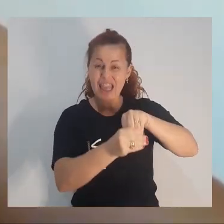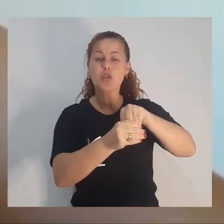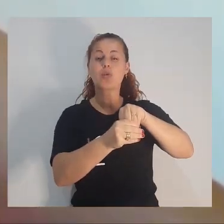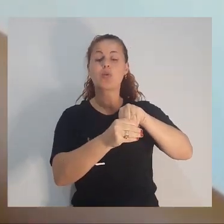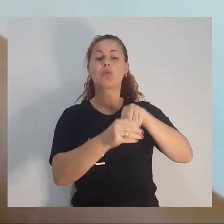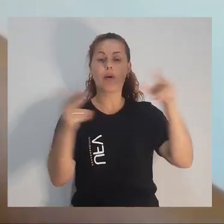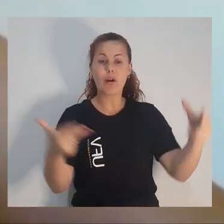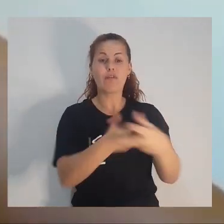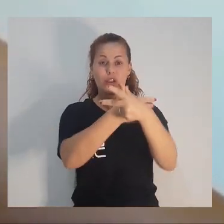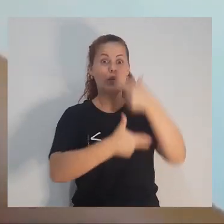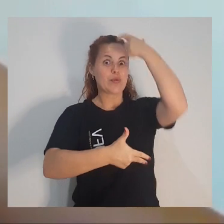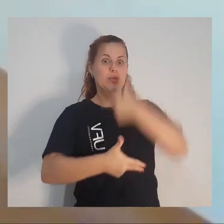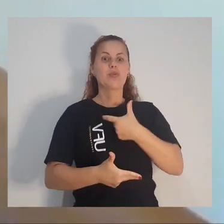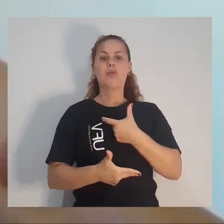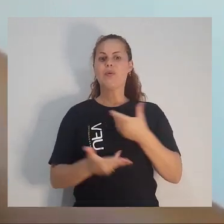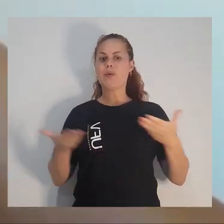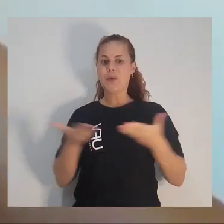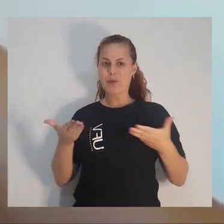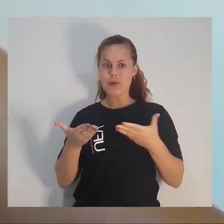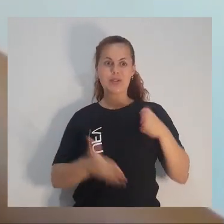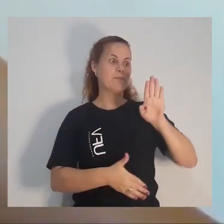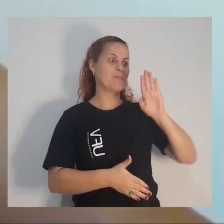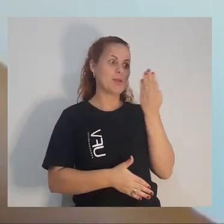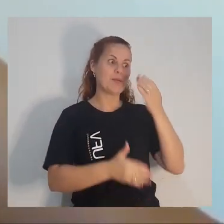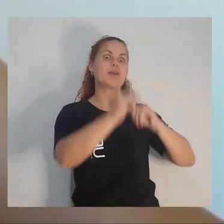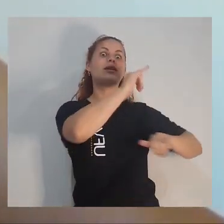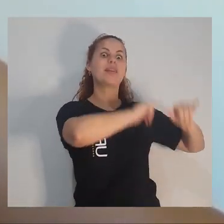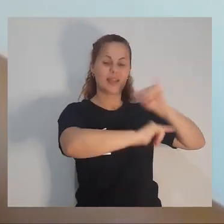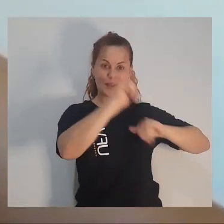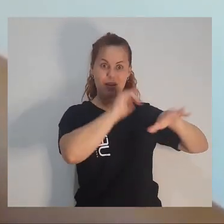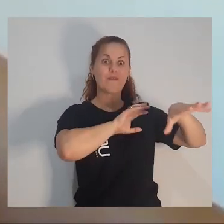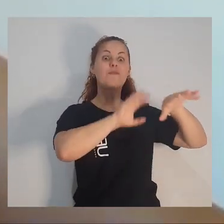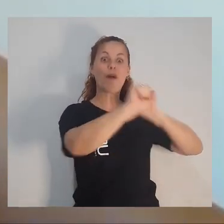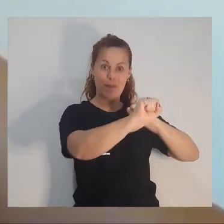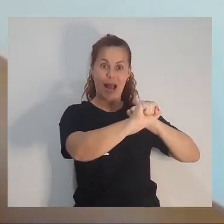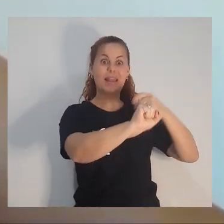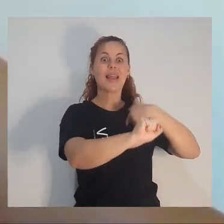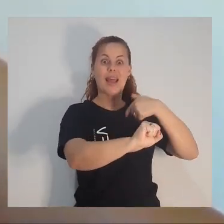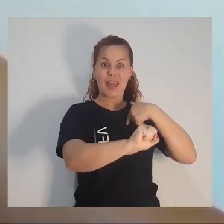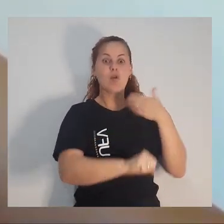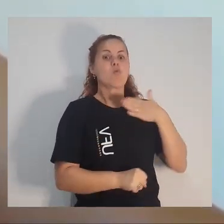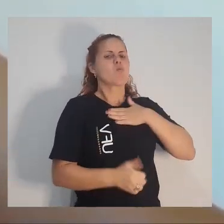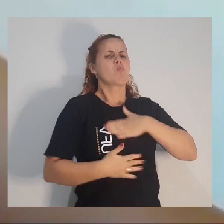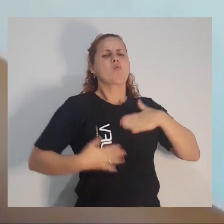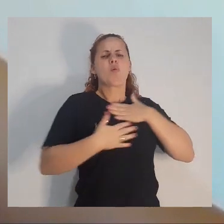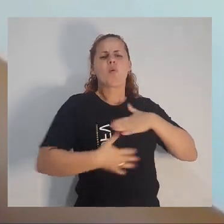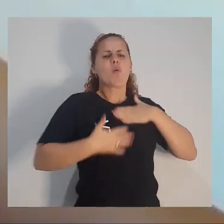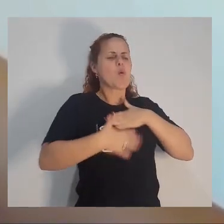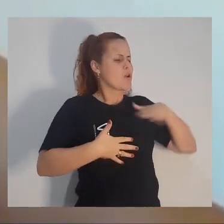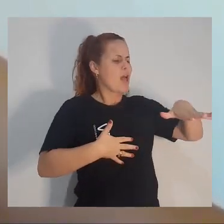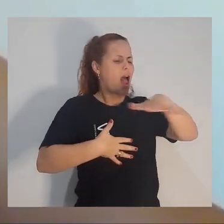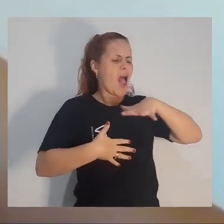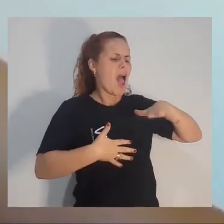que eu sou quem eu sou hoje. Que eu sou uma bioquímica, que gosta muito da bioquímica, me interesso muito pela